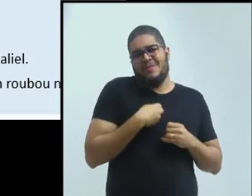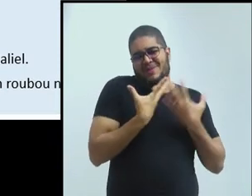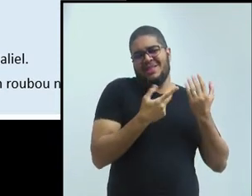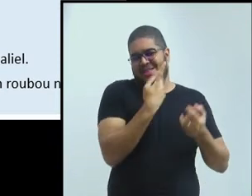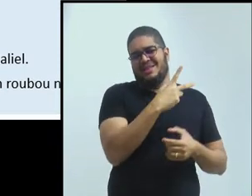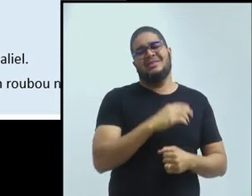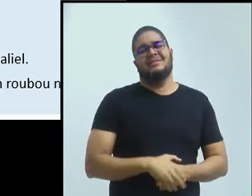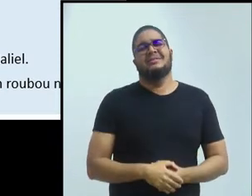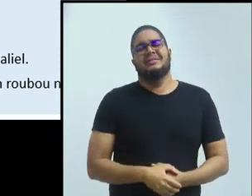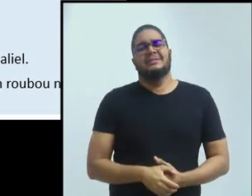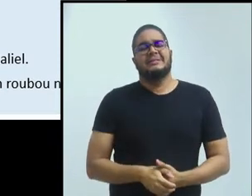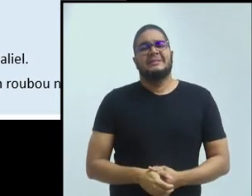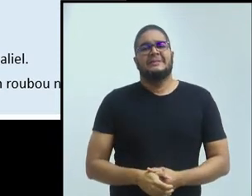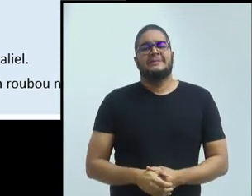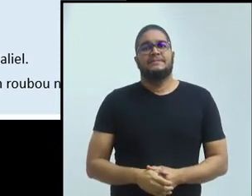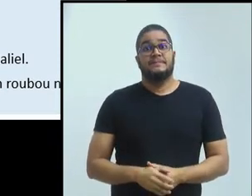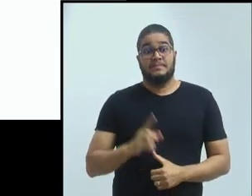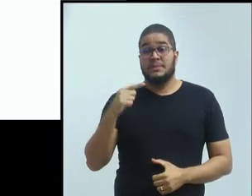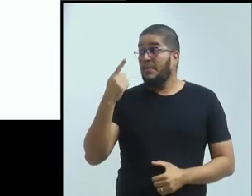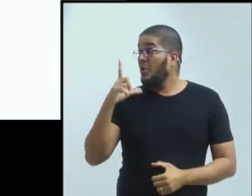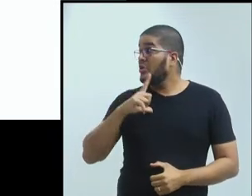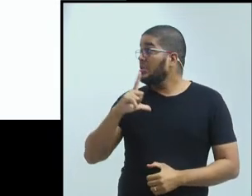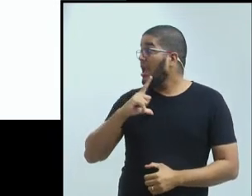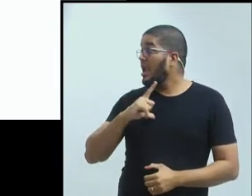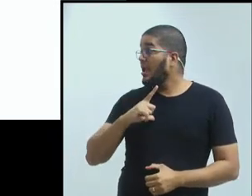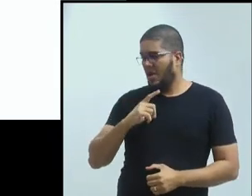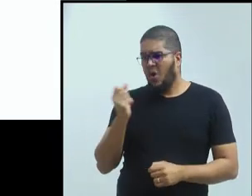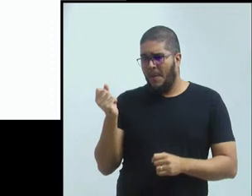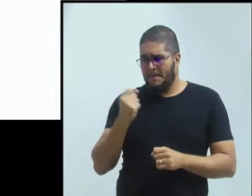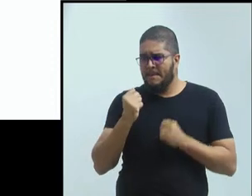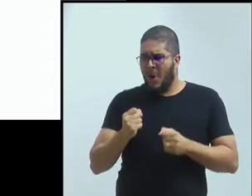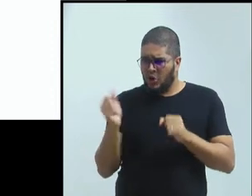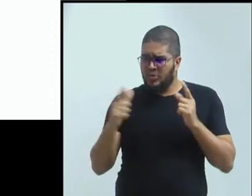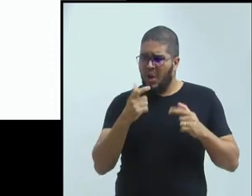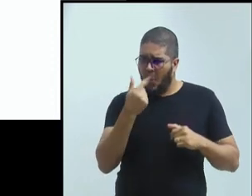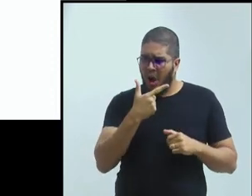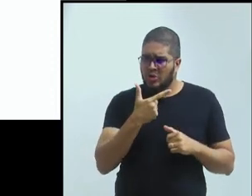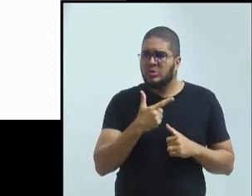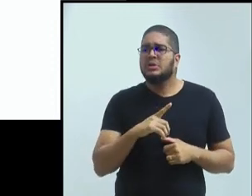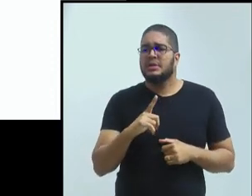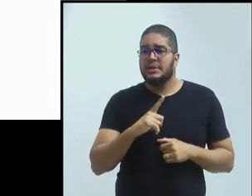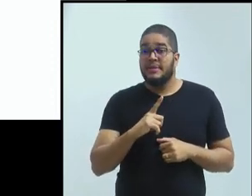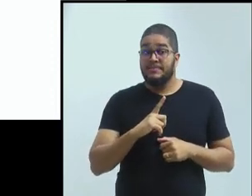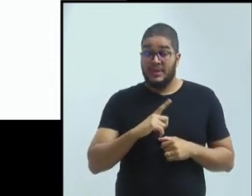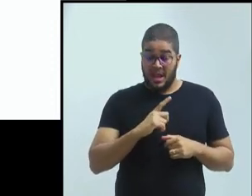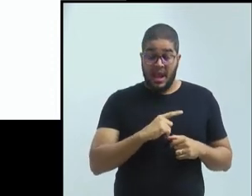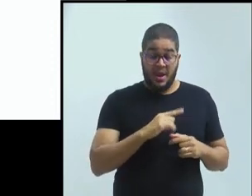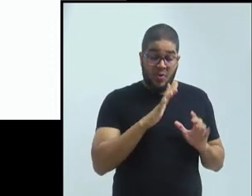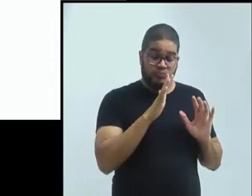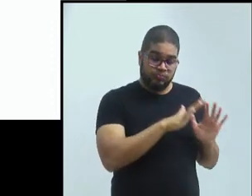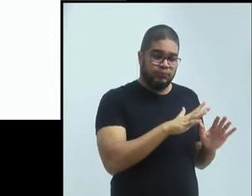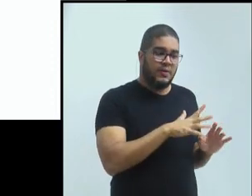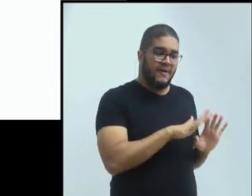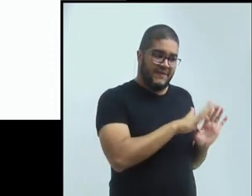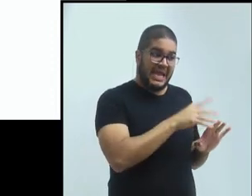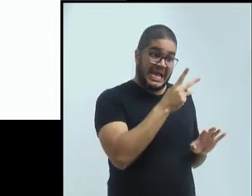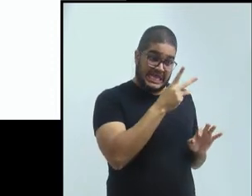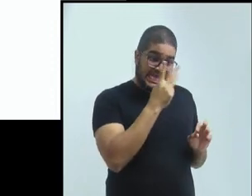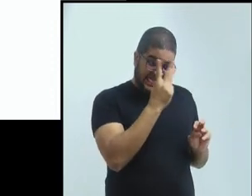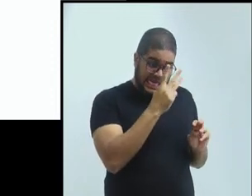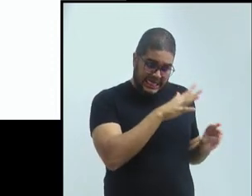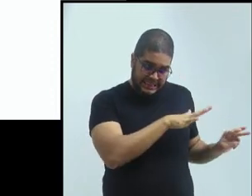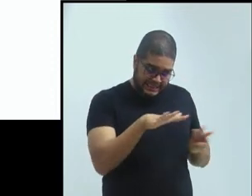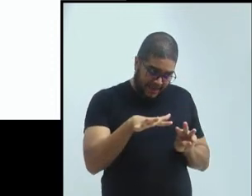temos orientação, acho que pode passar, pois é, aí eu saí de lá, depois desse período de três semanas,